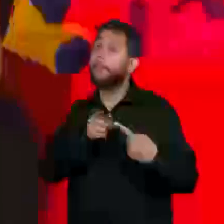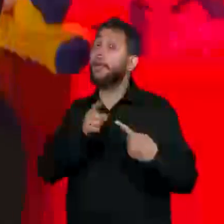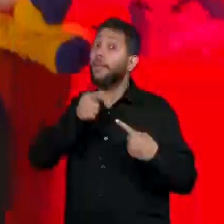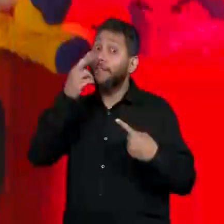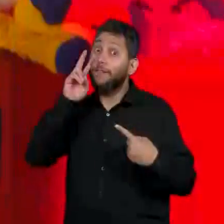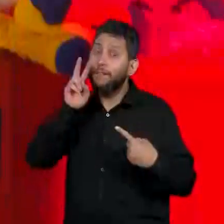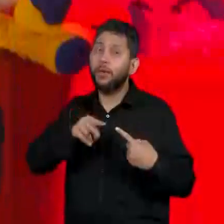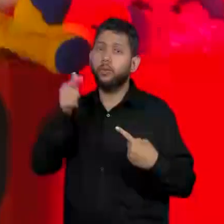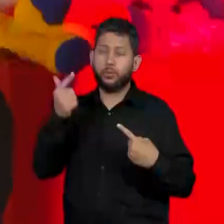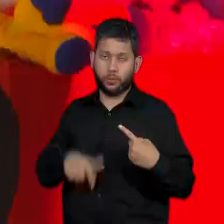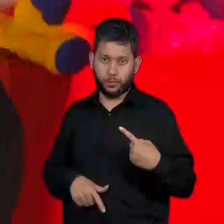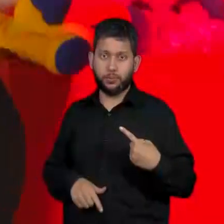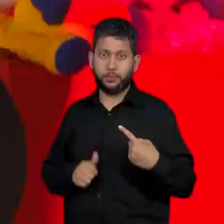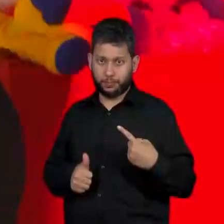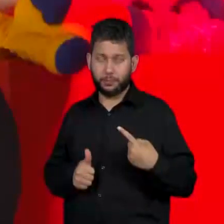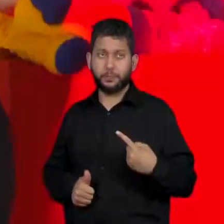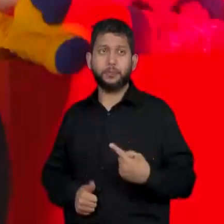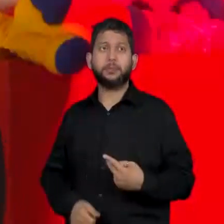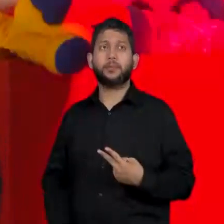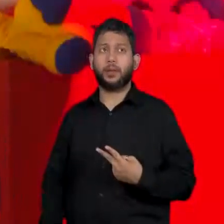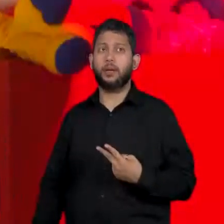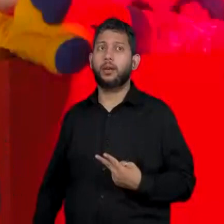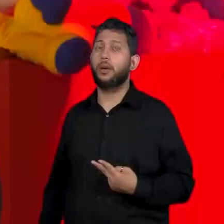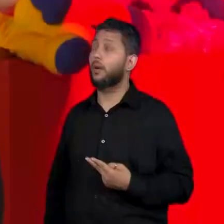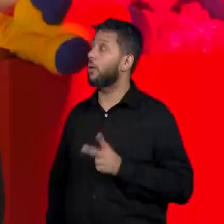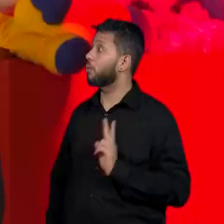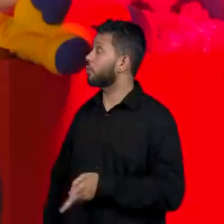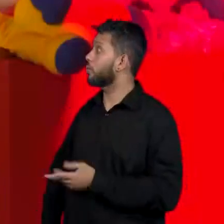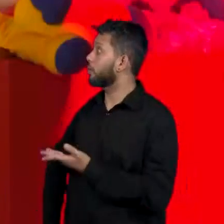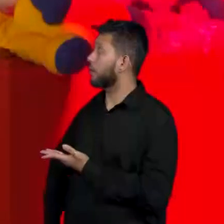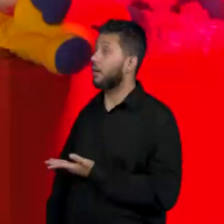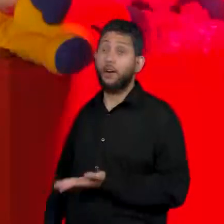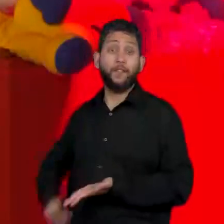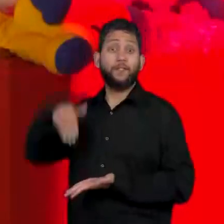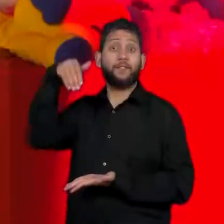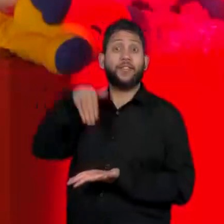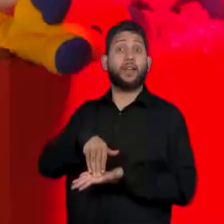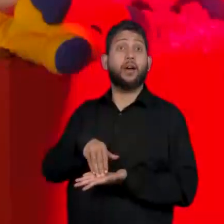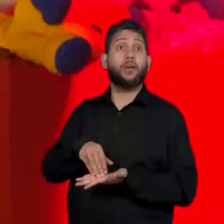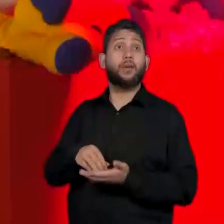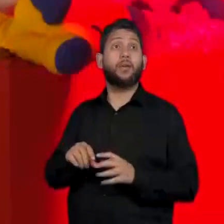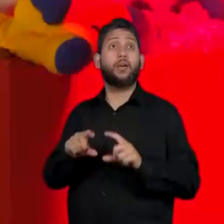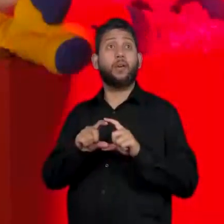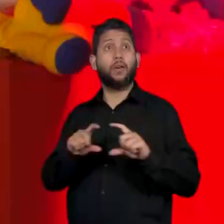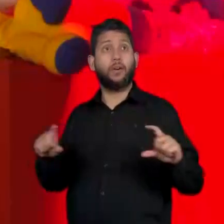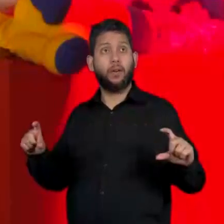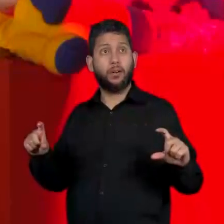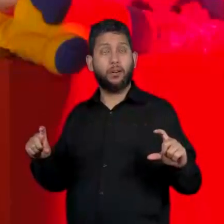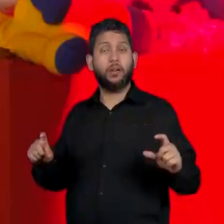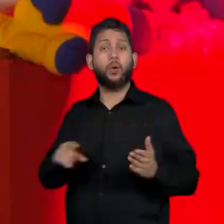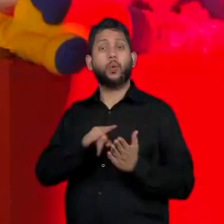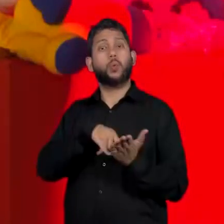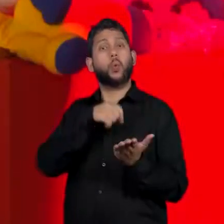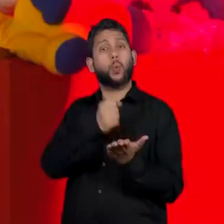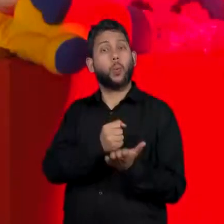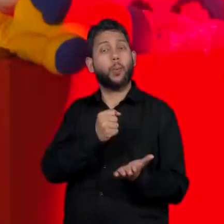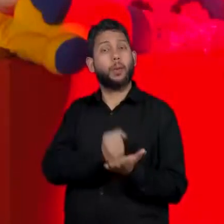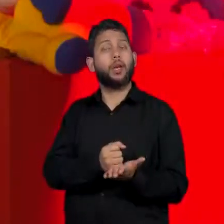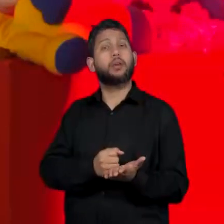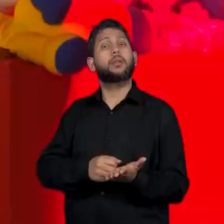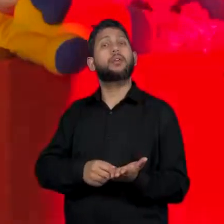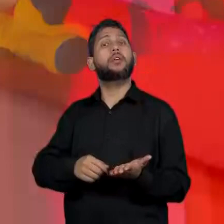entender mais. E aí eu tenho aqui, no final, eles terminaram o documento para